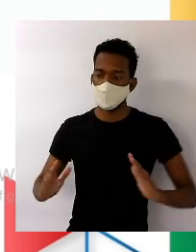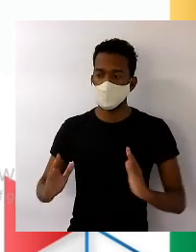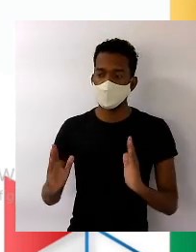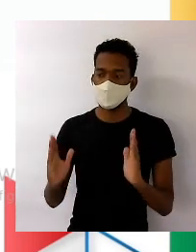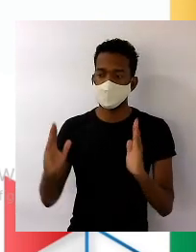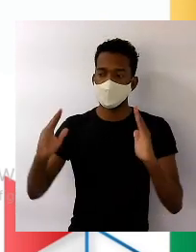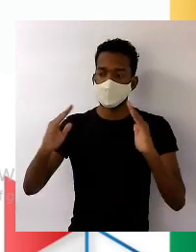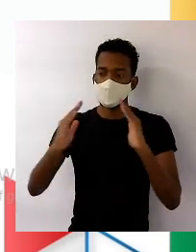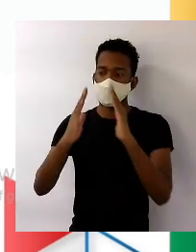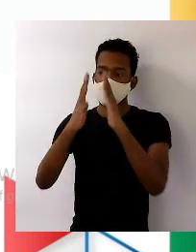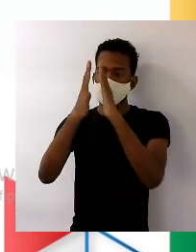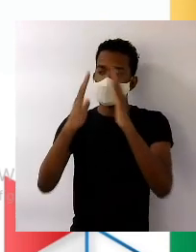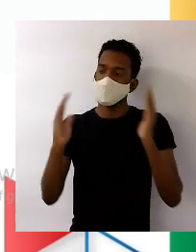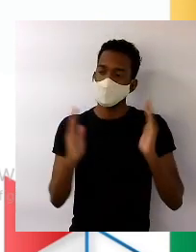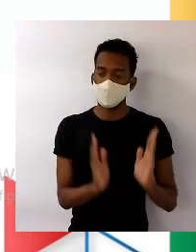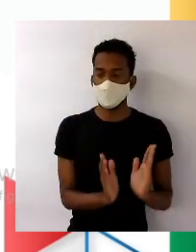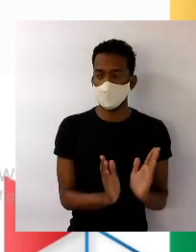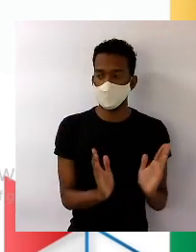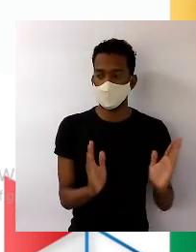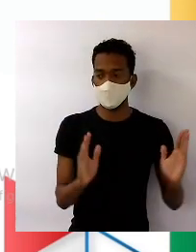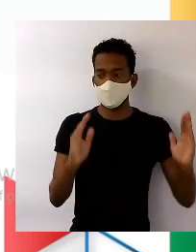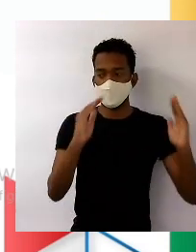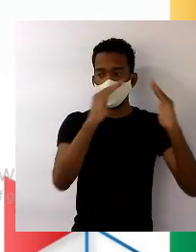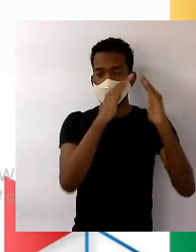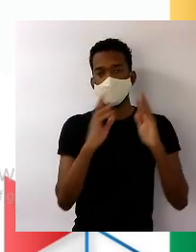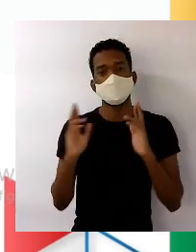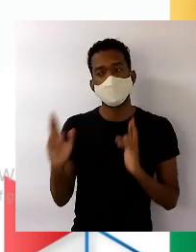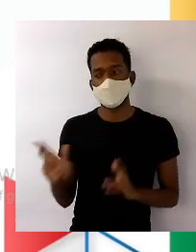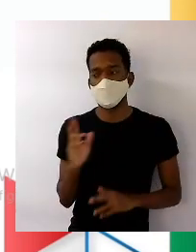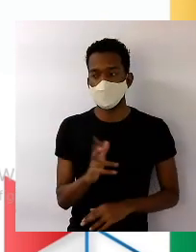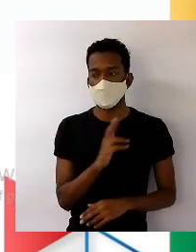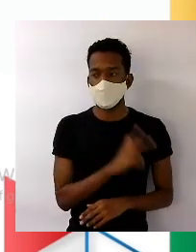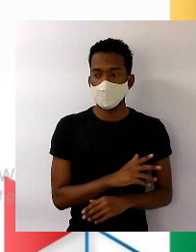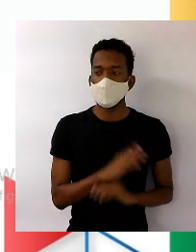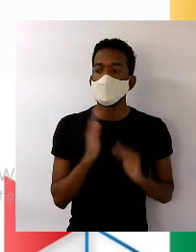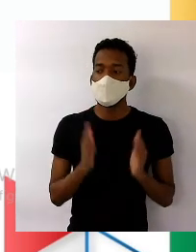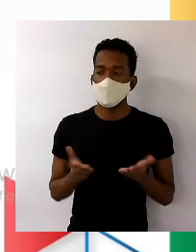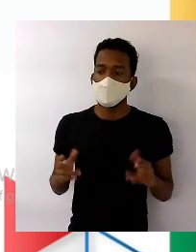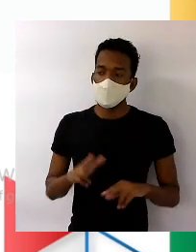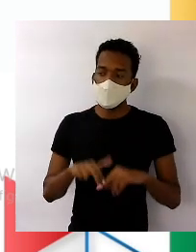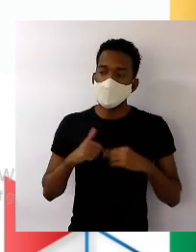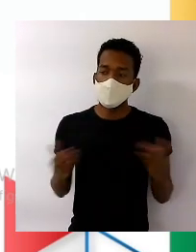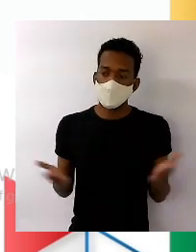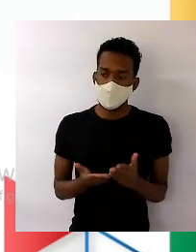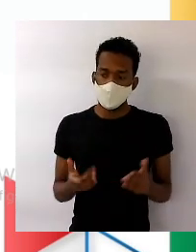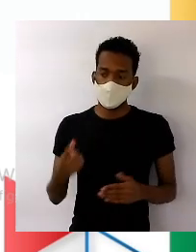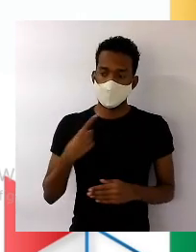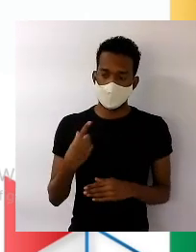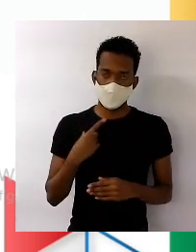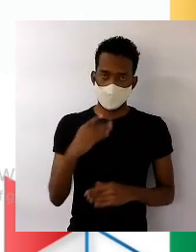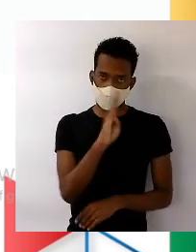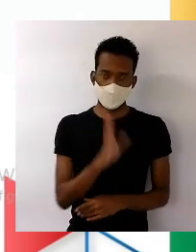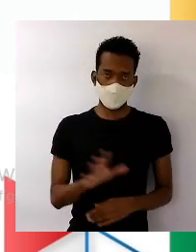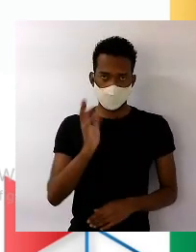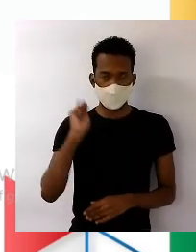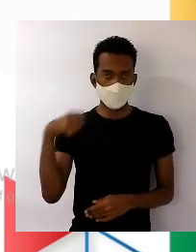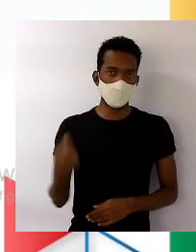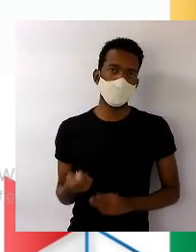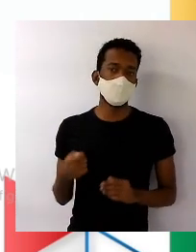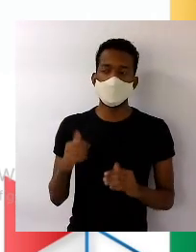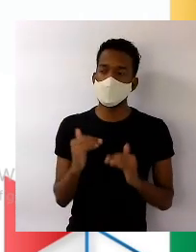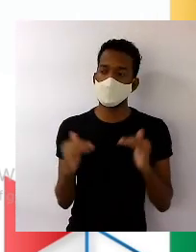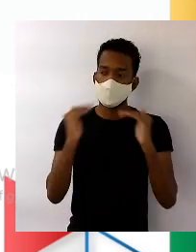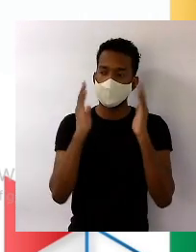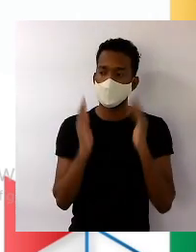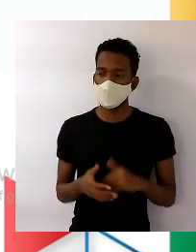na última, a gente vê bastante esse centro dela, mostrando que, realmente, hoje o Brasil é um país de adultos.